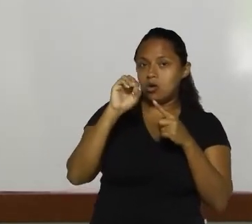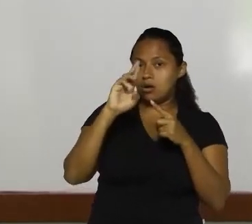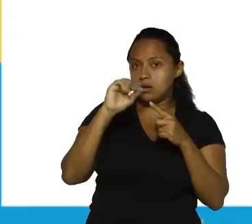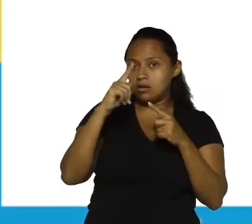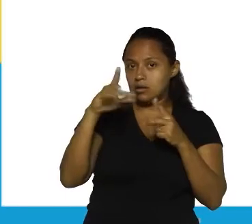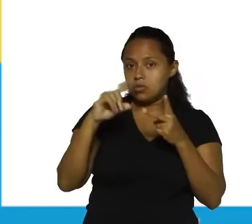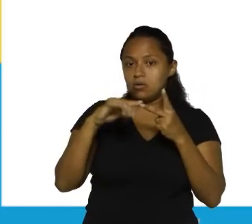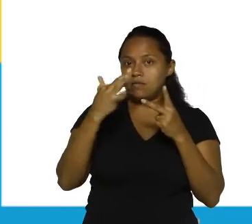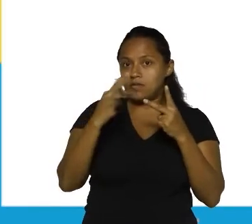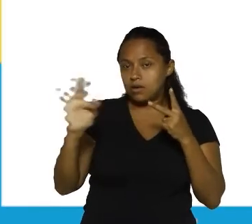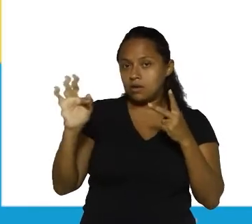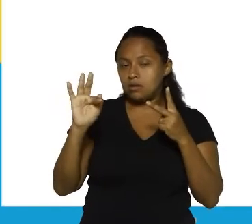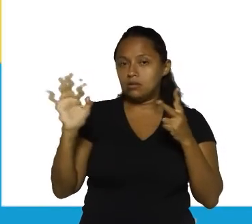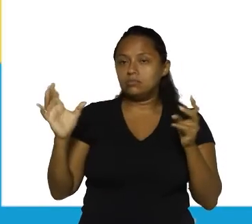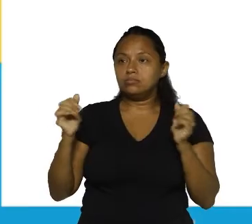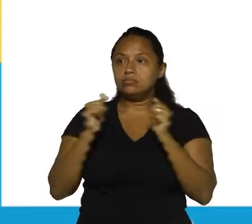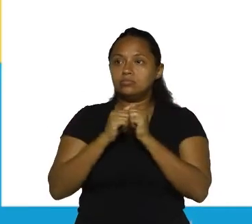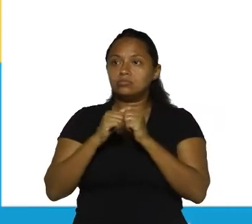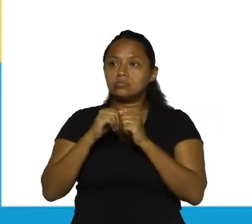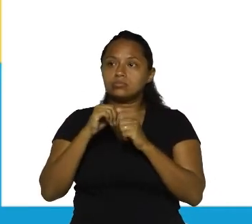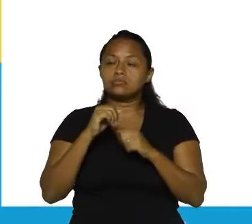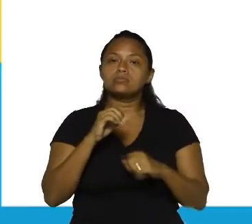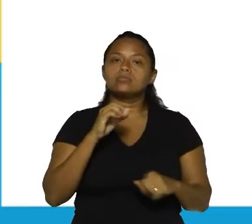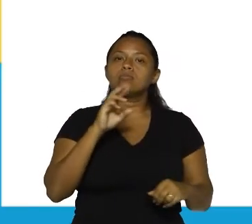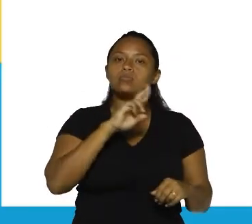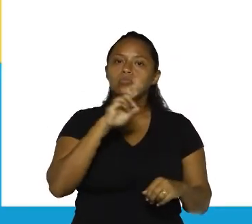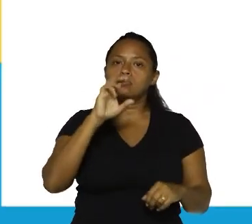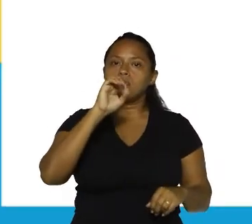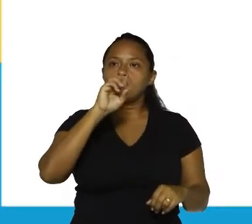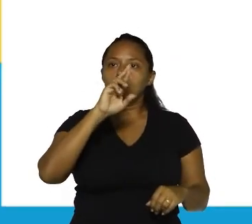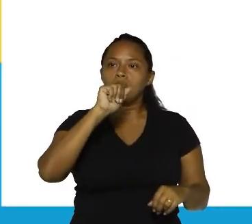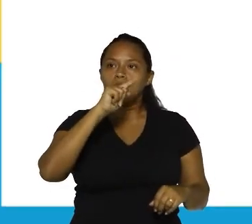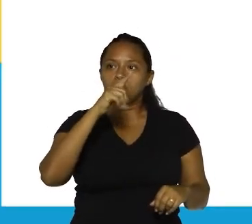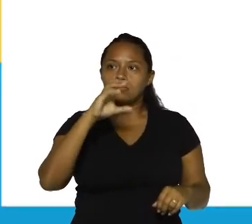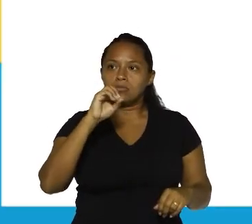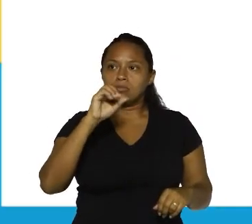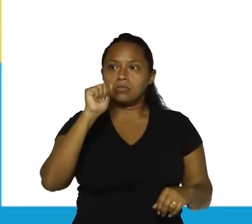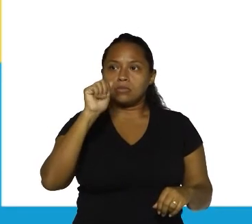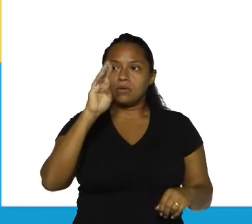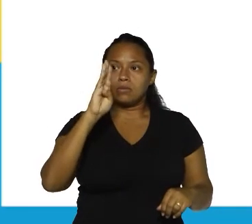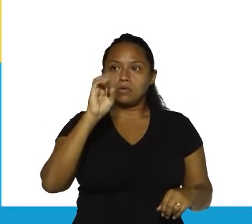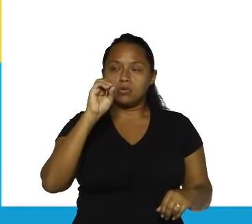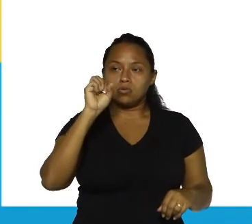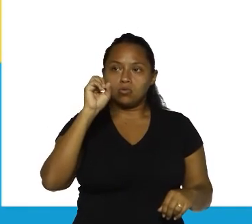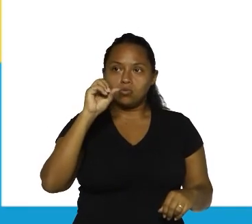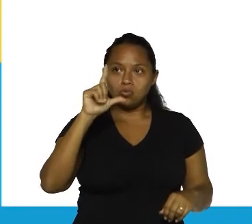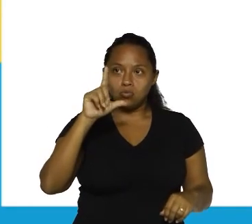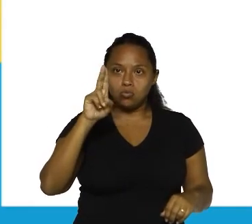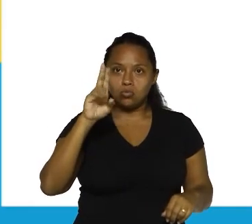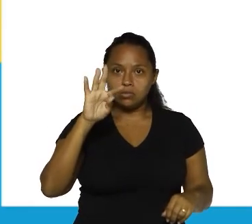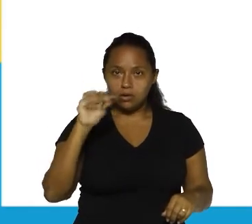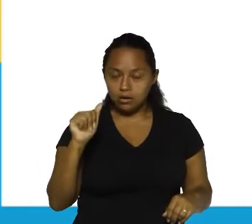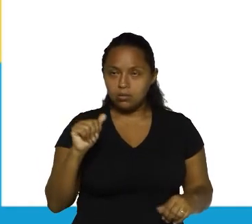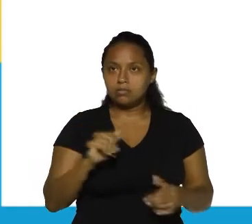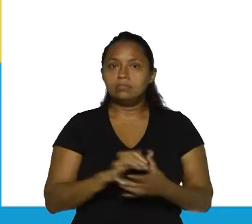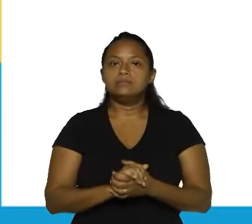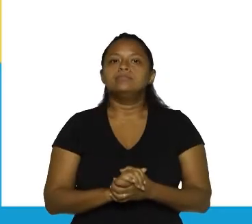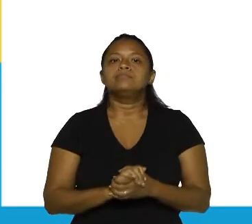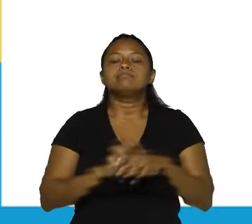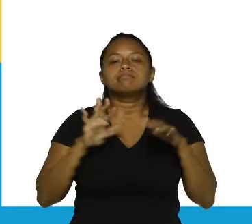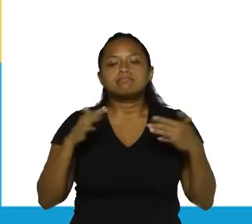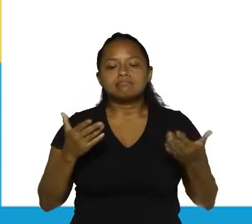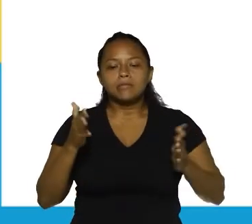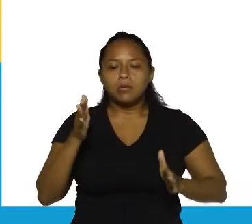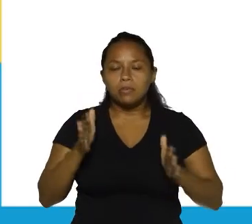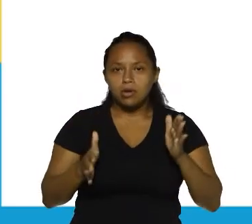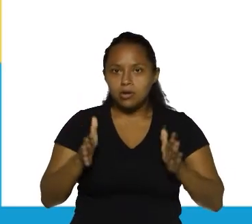uma frase. Quando isso acontece, nós chamamos a oração de absoluta. Só tem ela, ok? Com relação